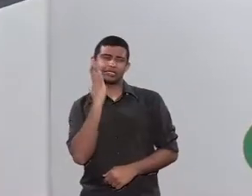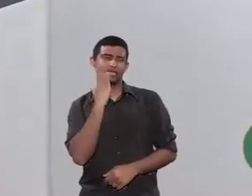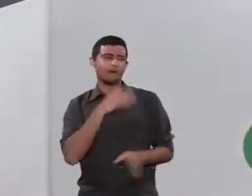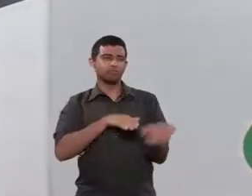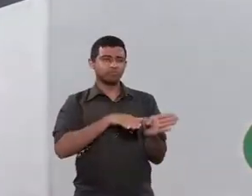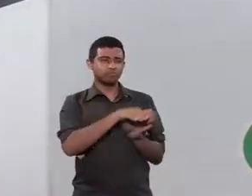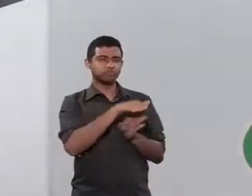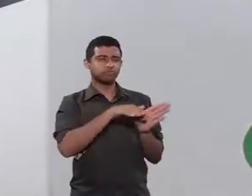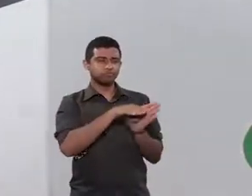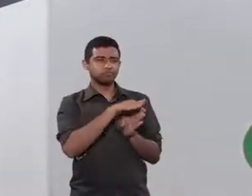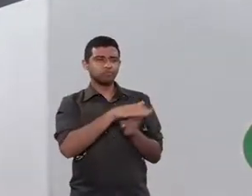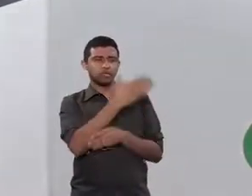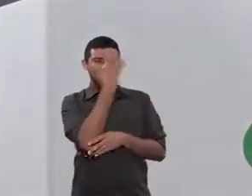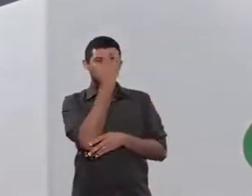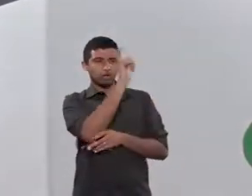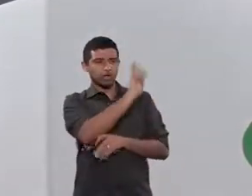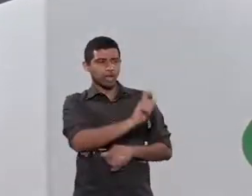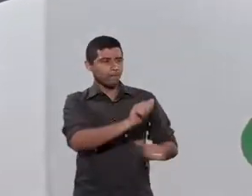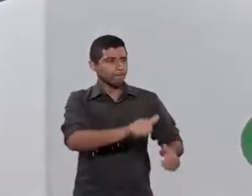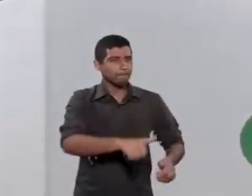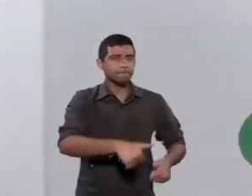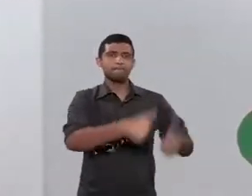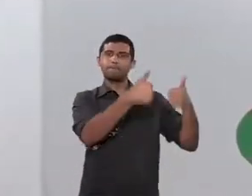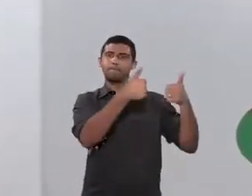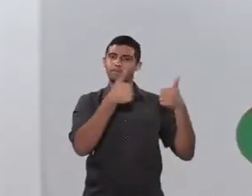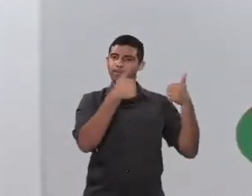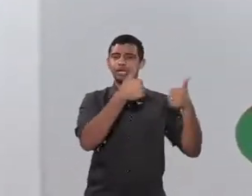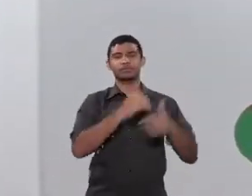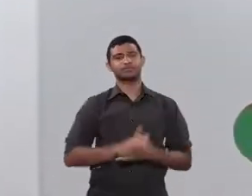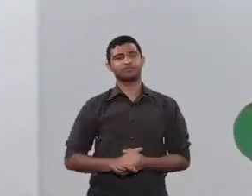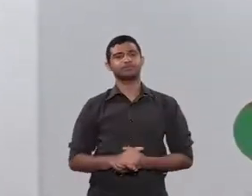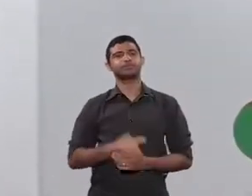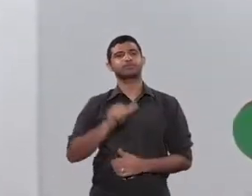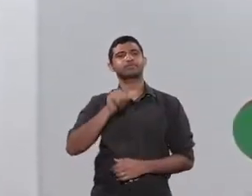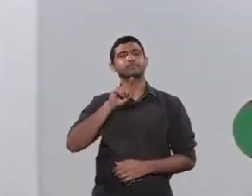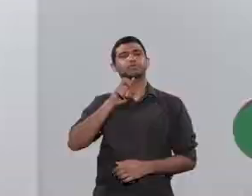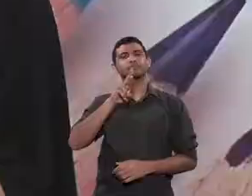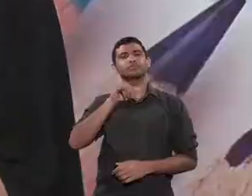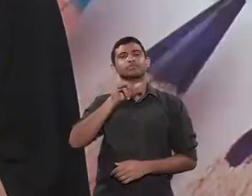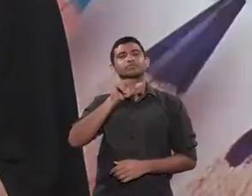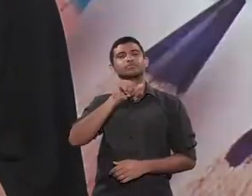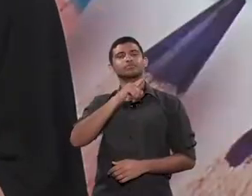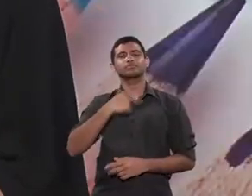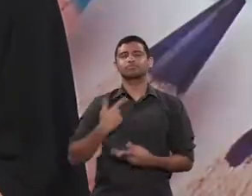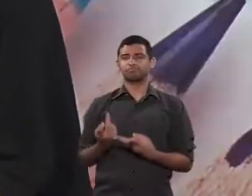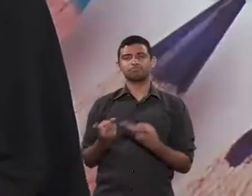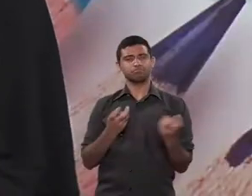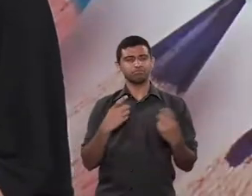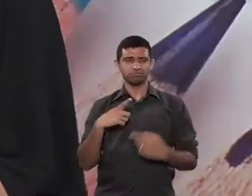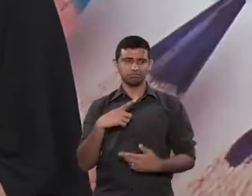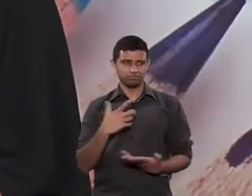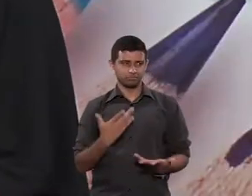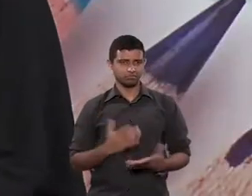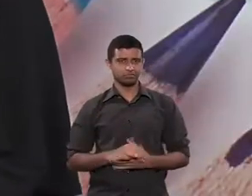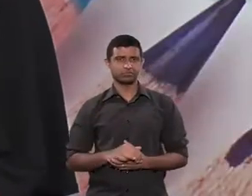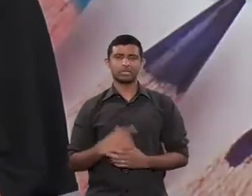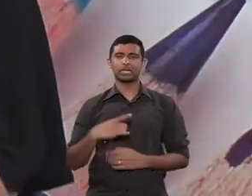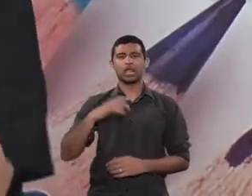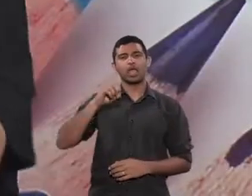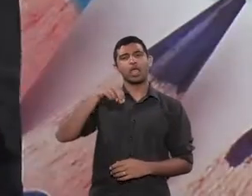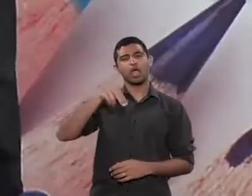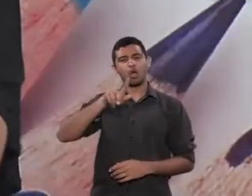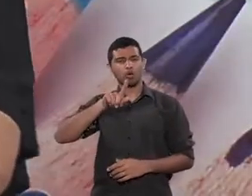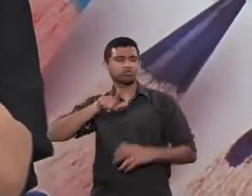dar um continente àquela pessoa naquele momento, vai ajudar em muito. Adriano, você percebe isso? Quer dizer, tem